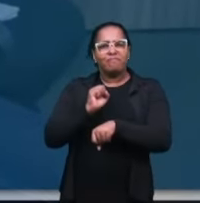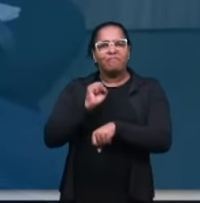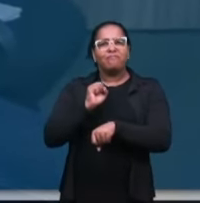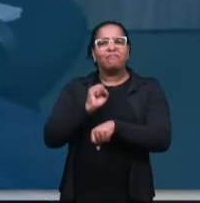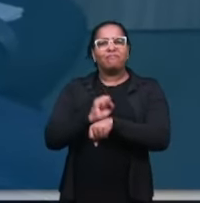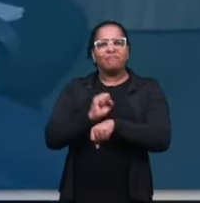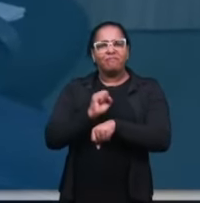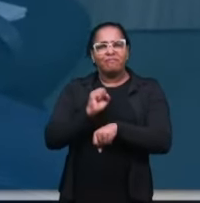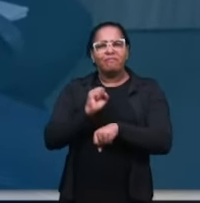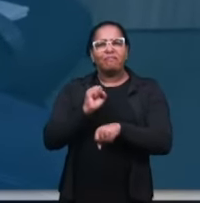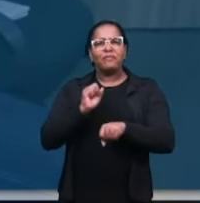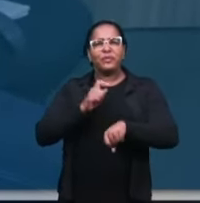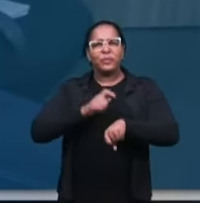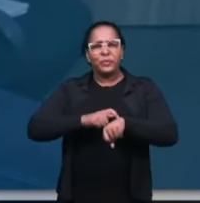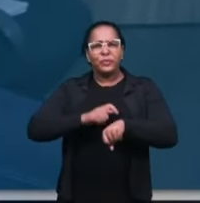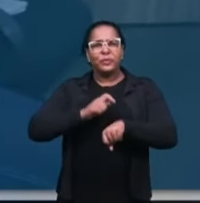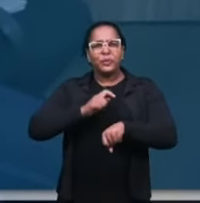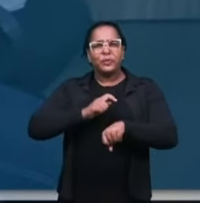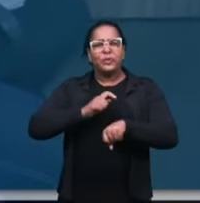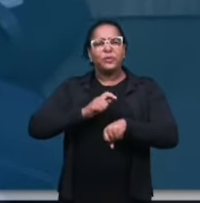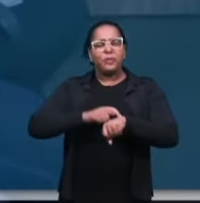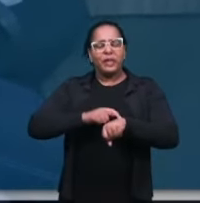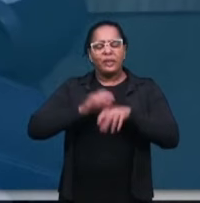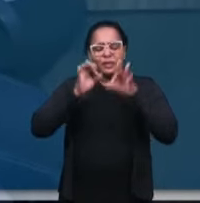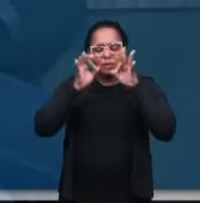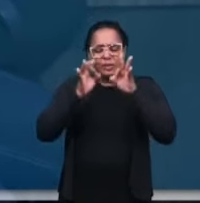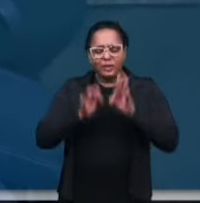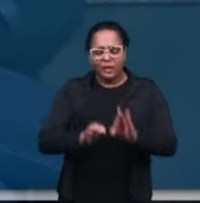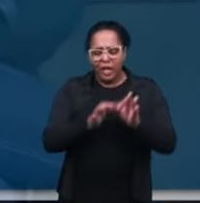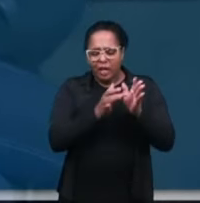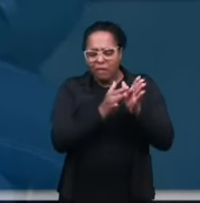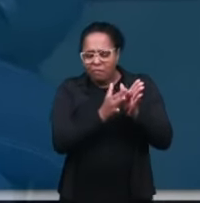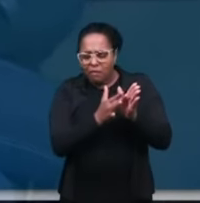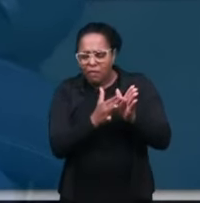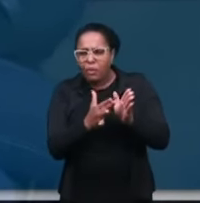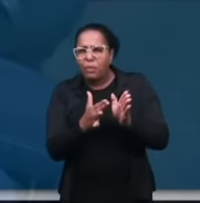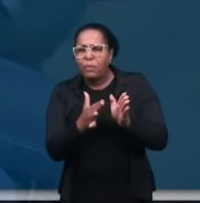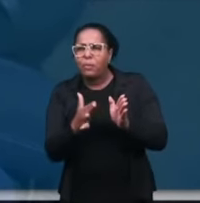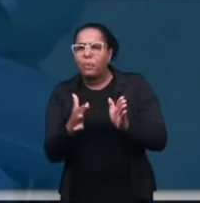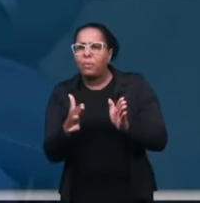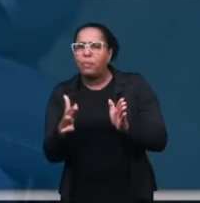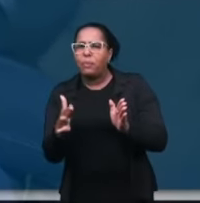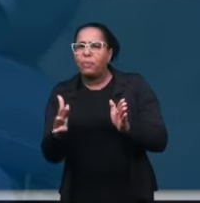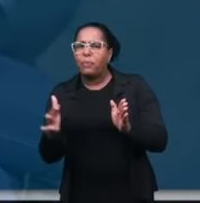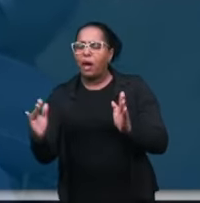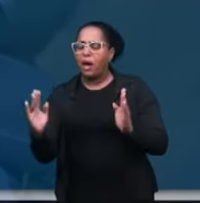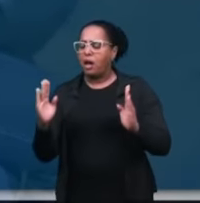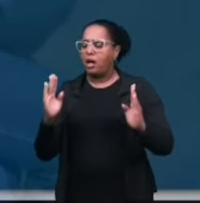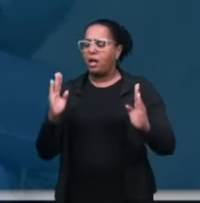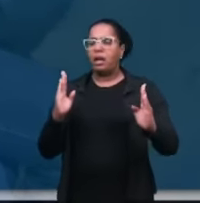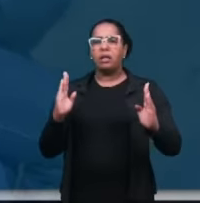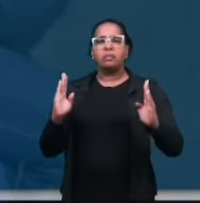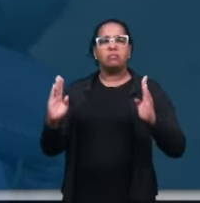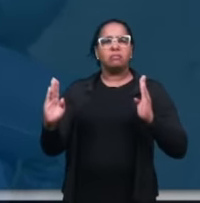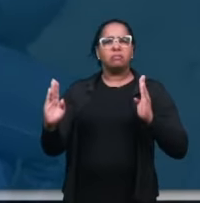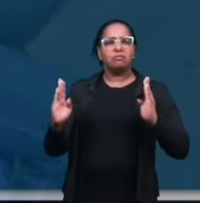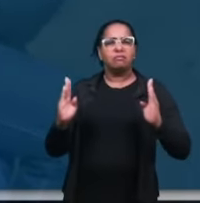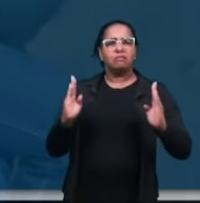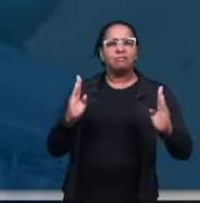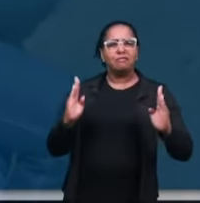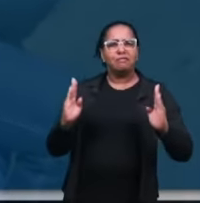tempo passar Durante esse tempo